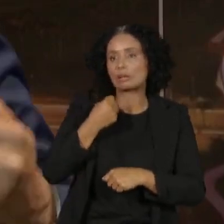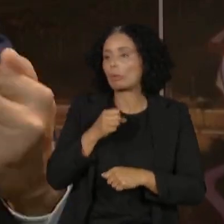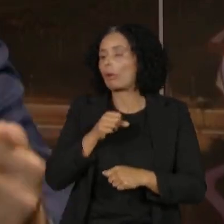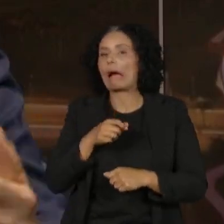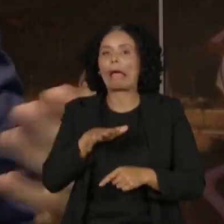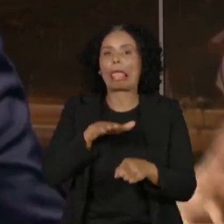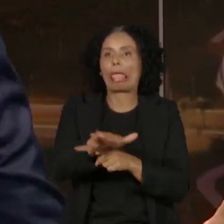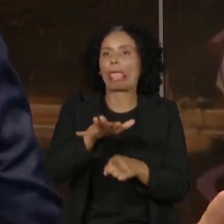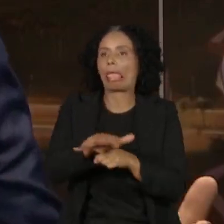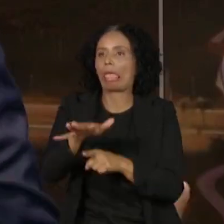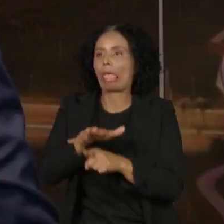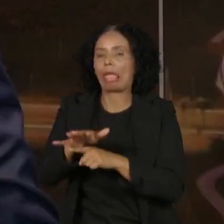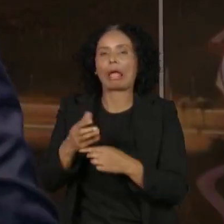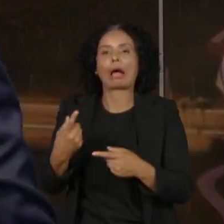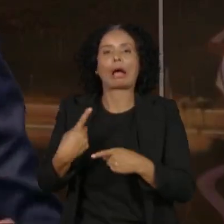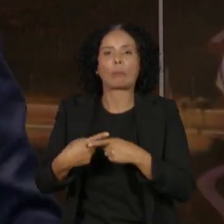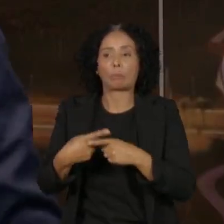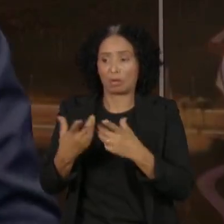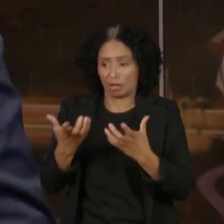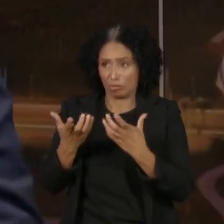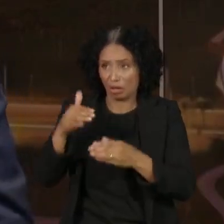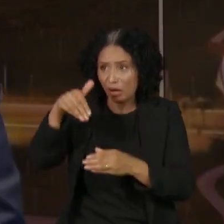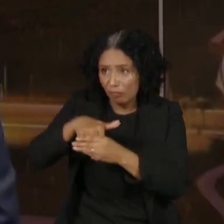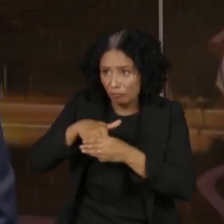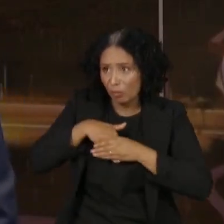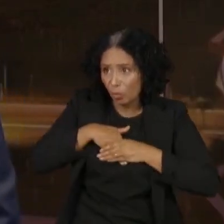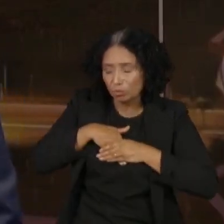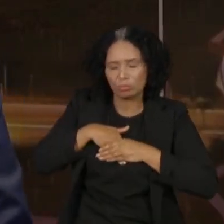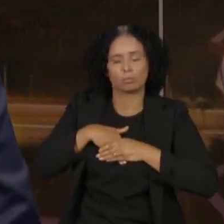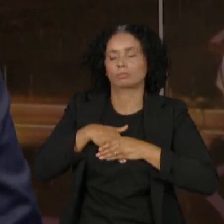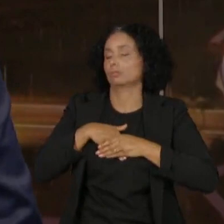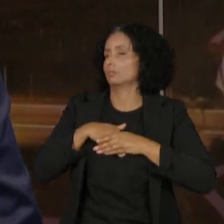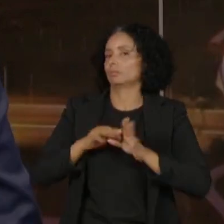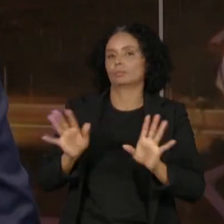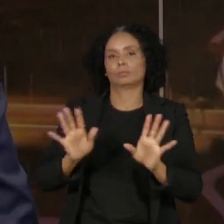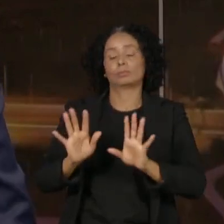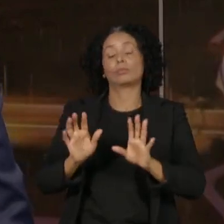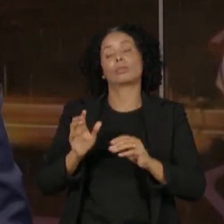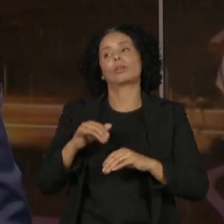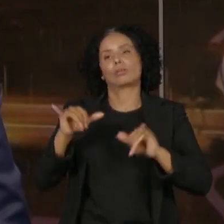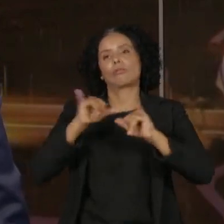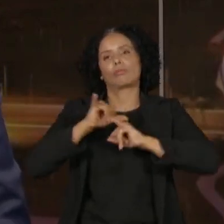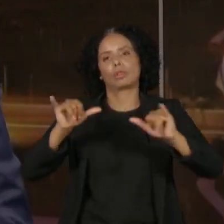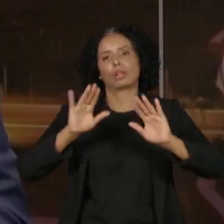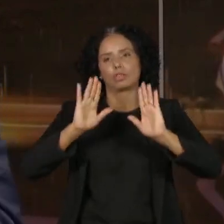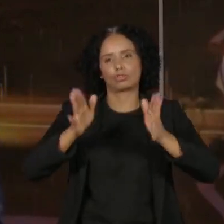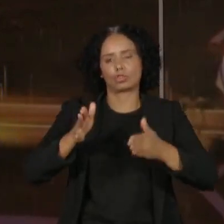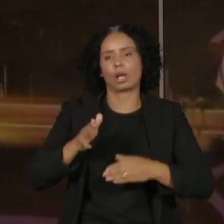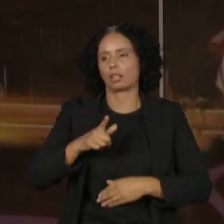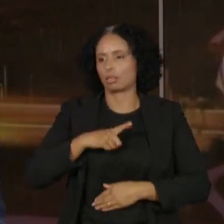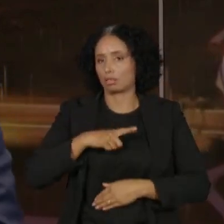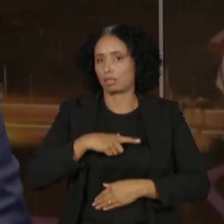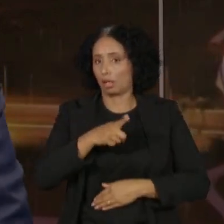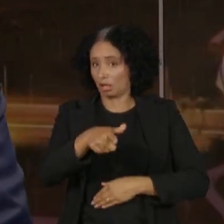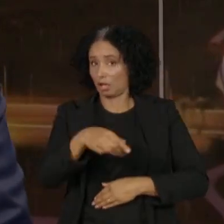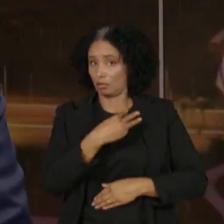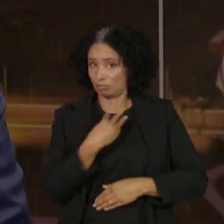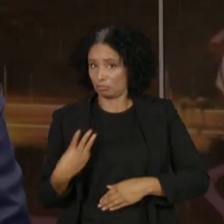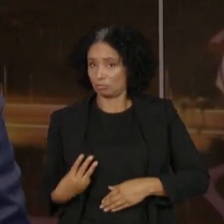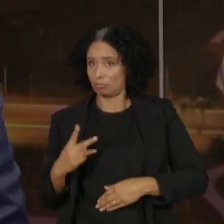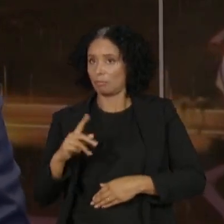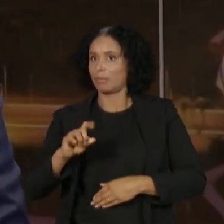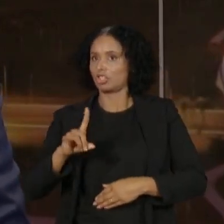Nós buscaremos, aí sim, que eu disse que meu papel é de coadjuvante, através do ministro Padilha, buscar as comissões